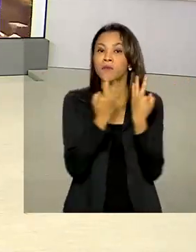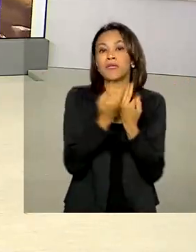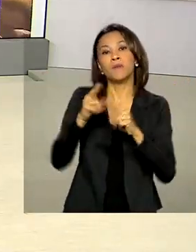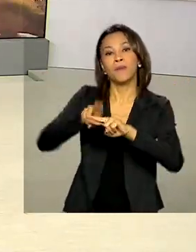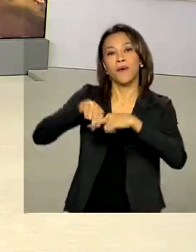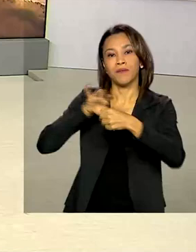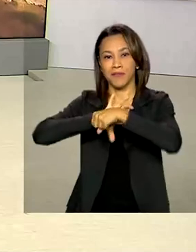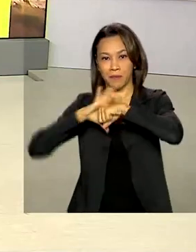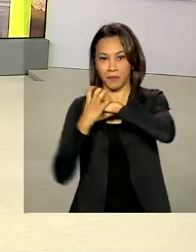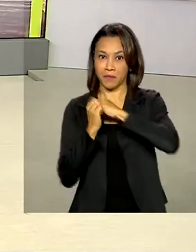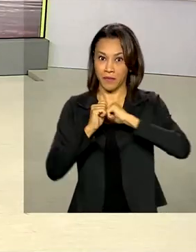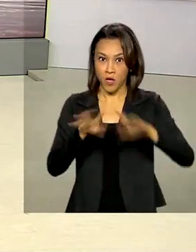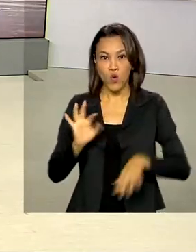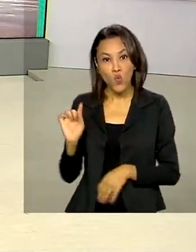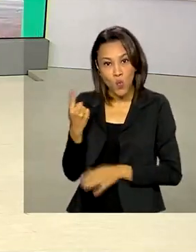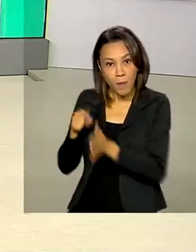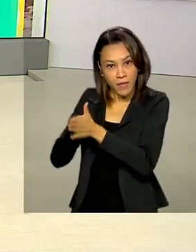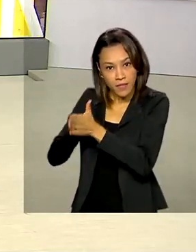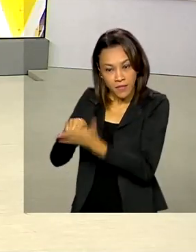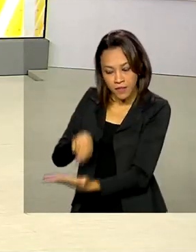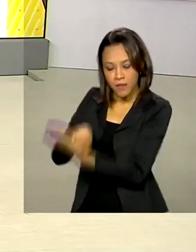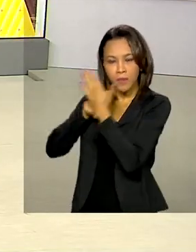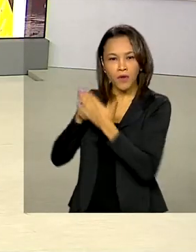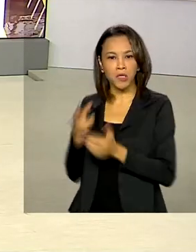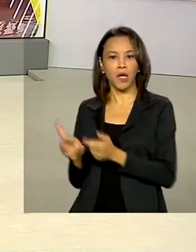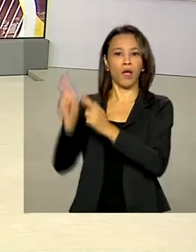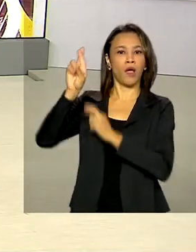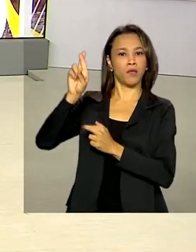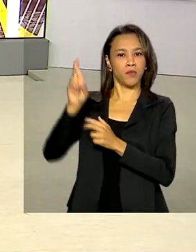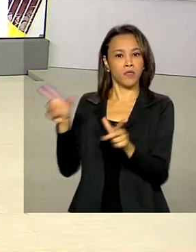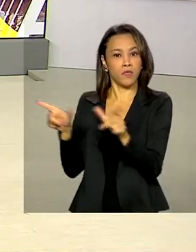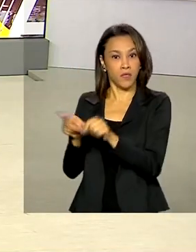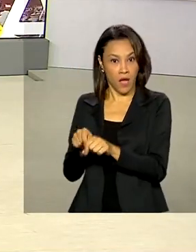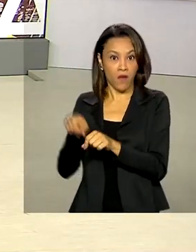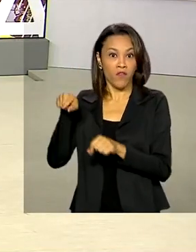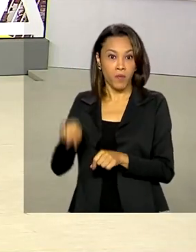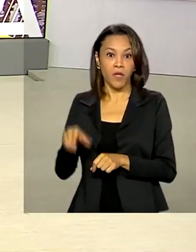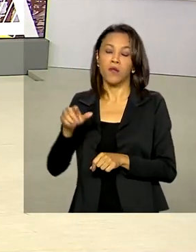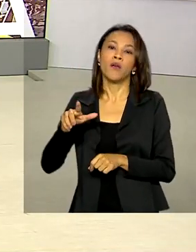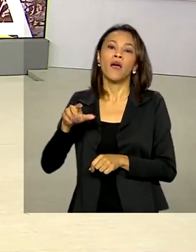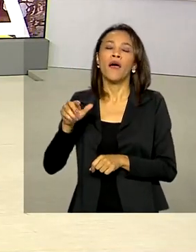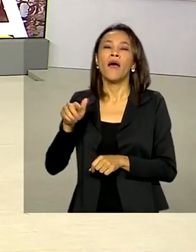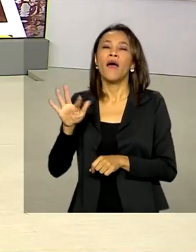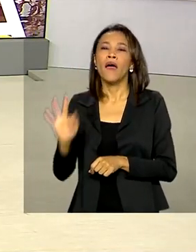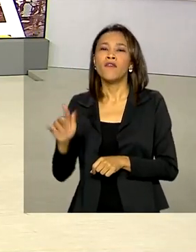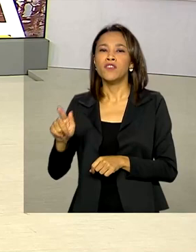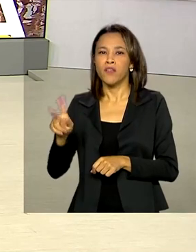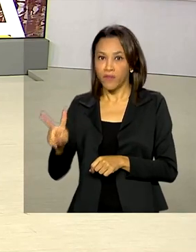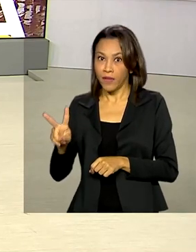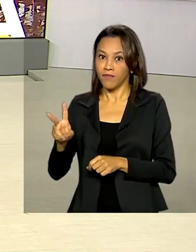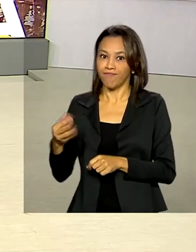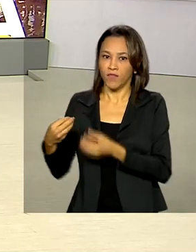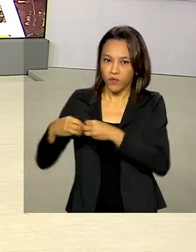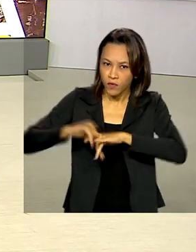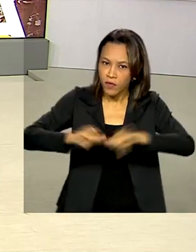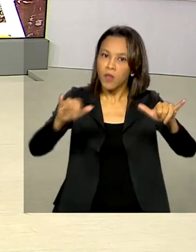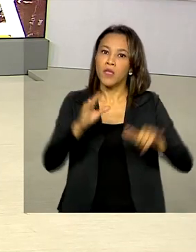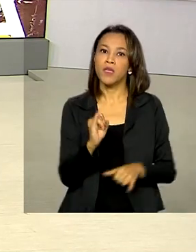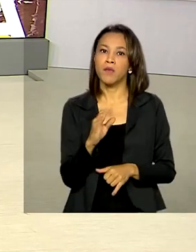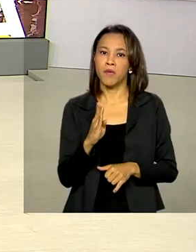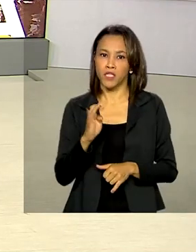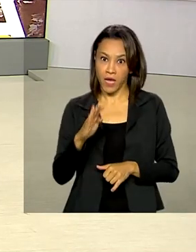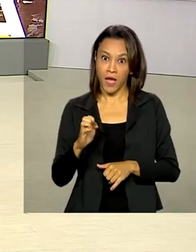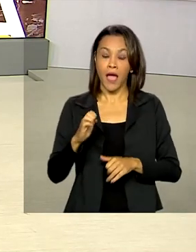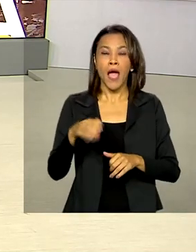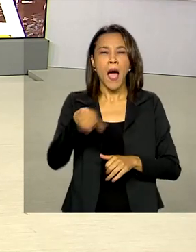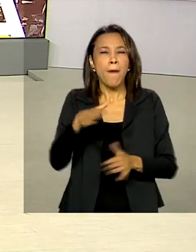Um desses estudos, realizado pela Fundação Getúlio Vargas, com dados do IBGE, concluiu que a pobreza no Brasil está no menor